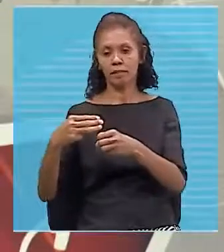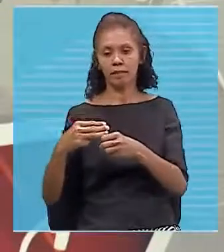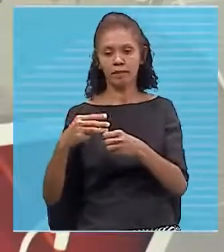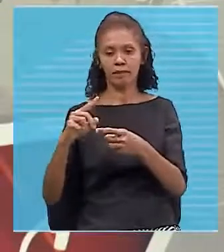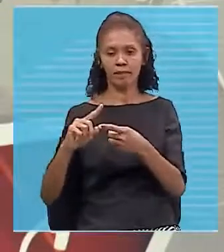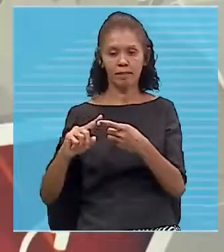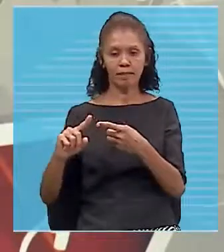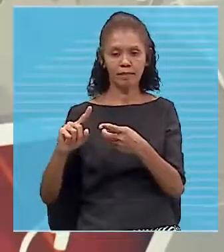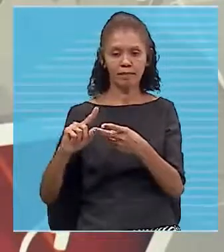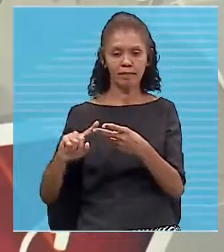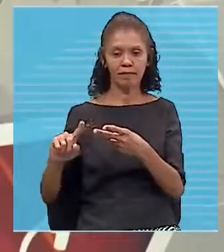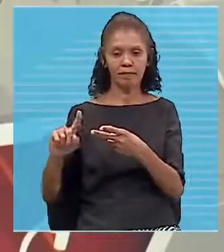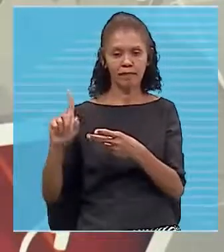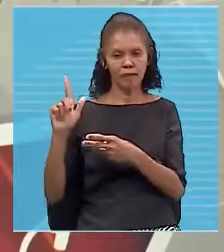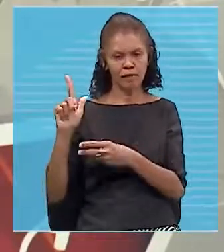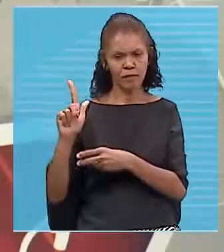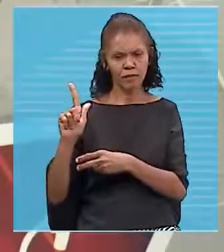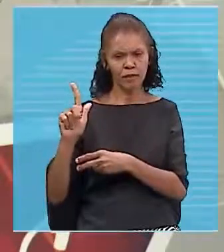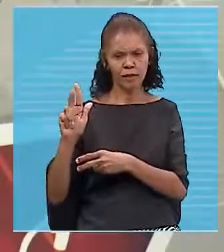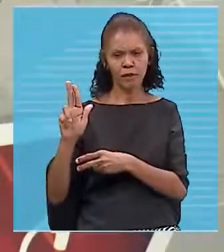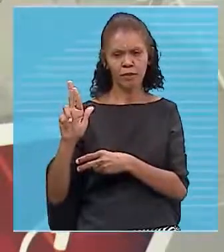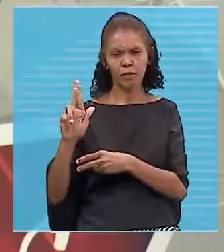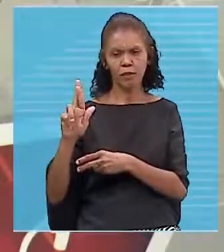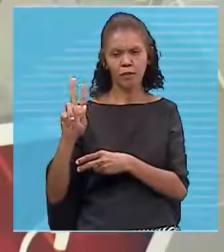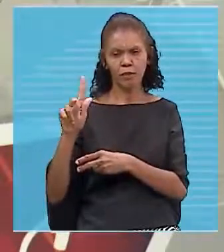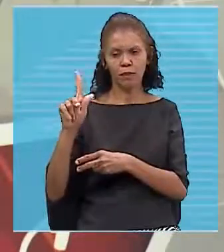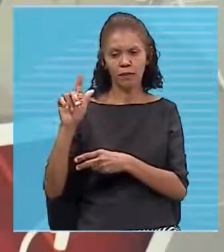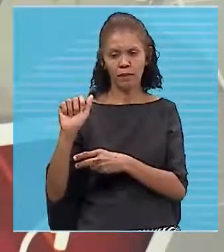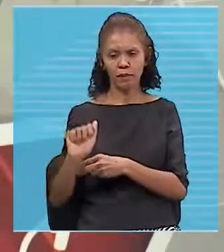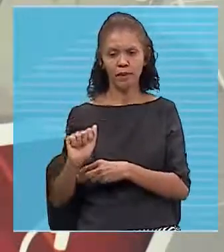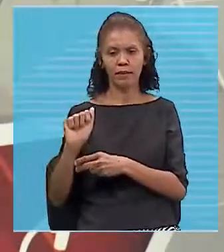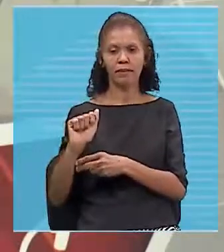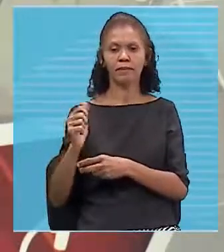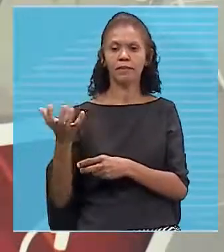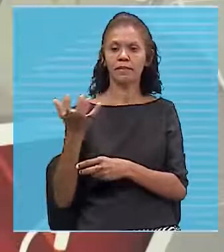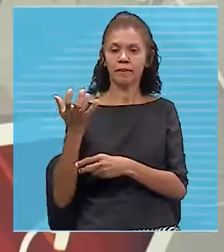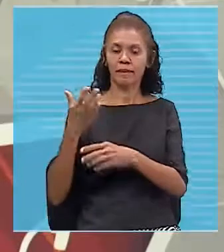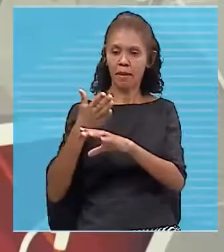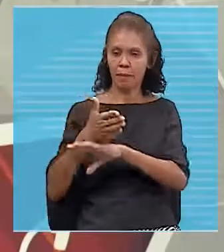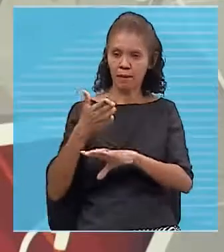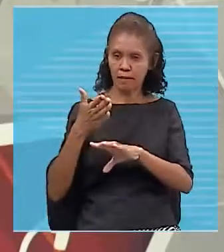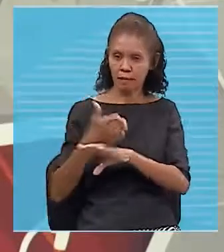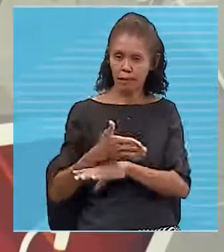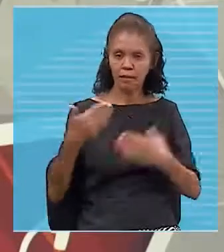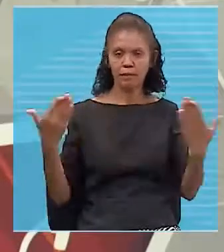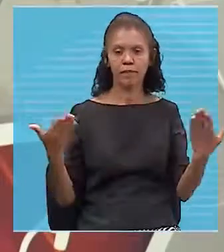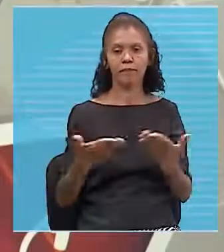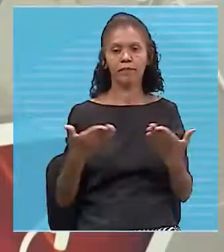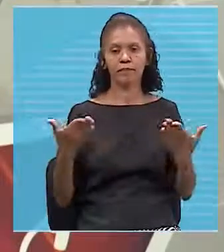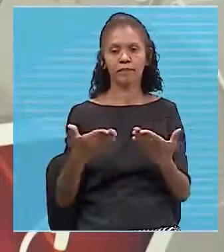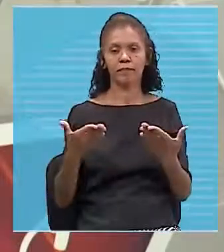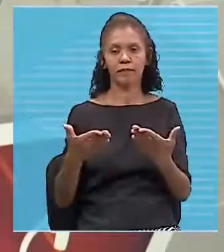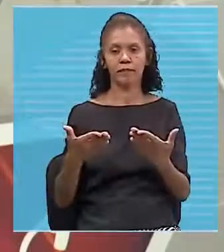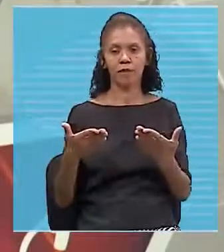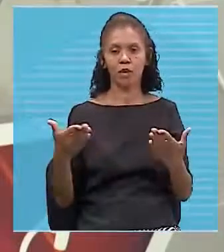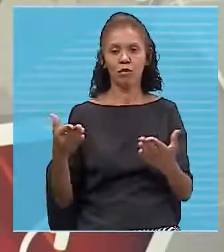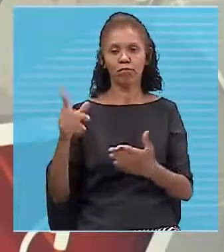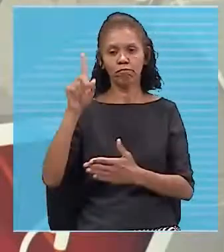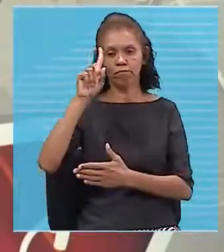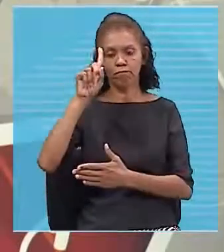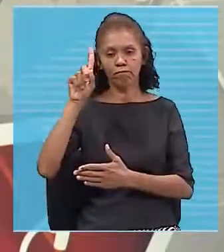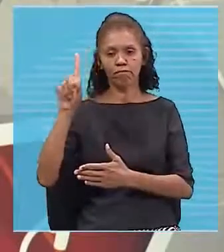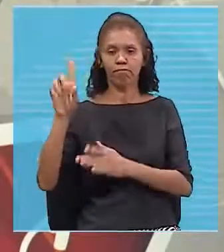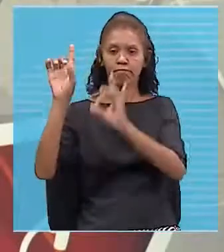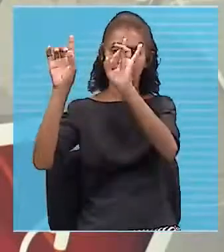aula da professora Érica. Vou querer a participação também de vocês nesse dia especial do dia 30 de